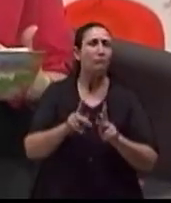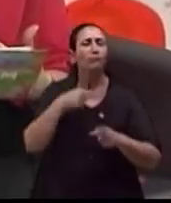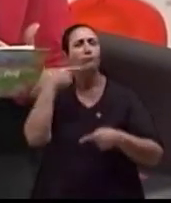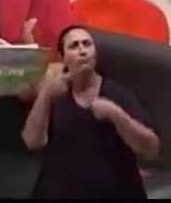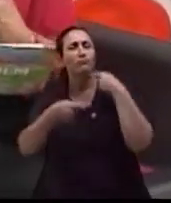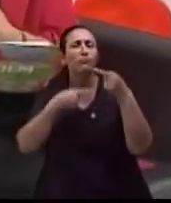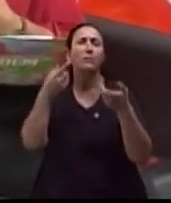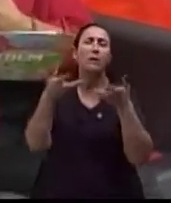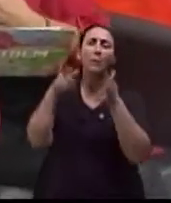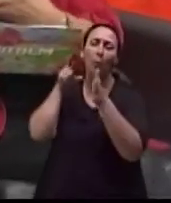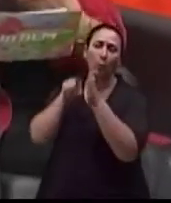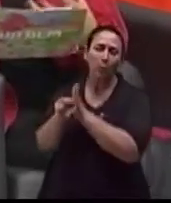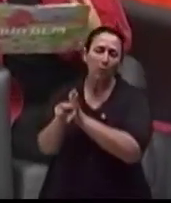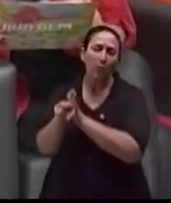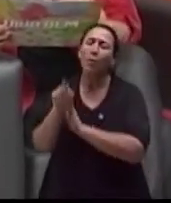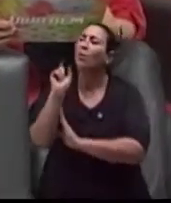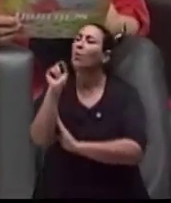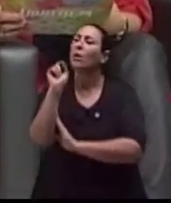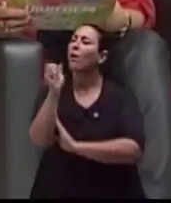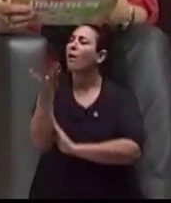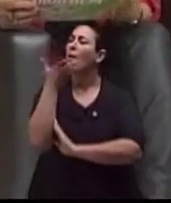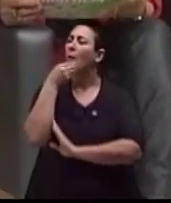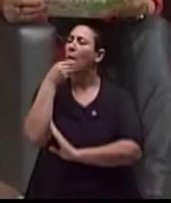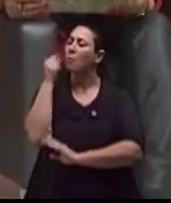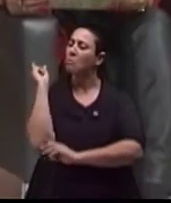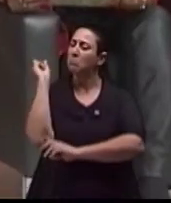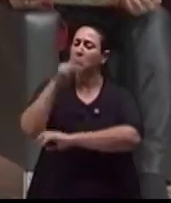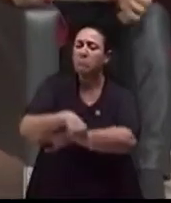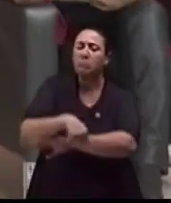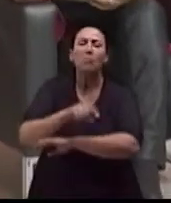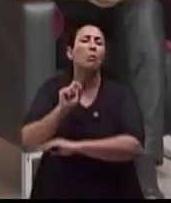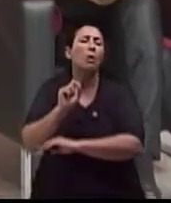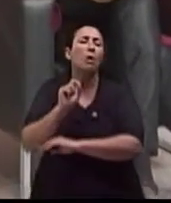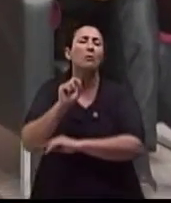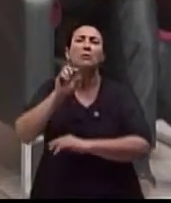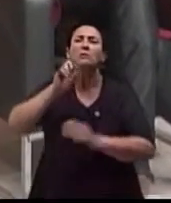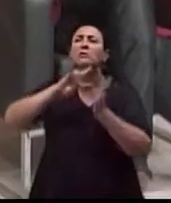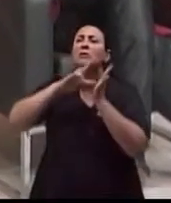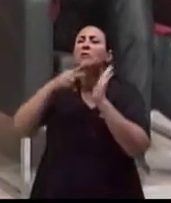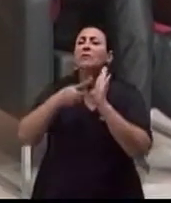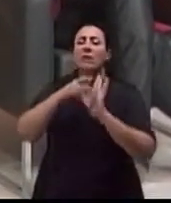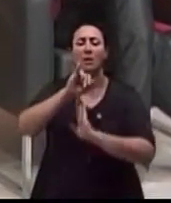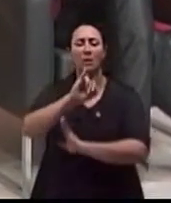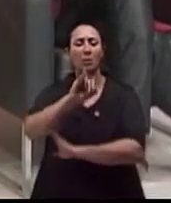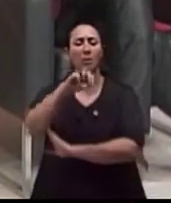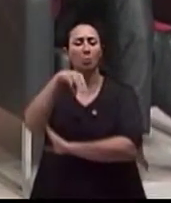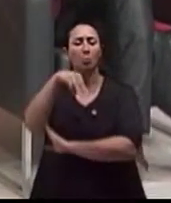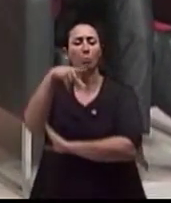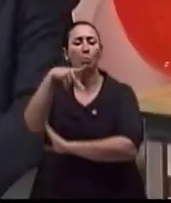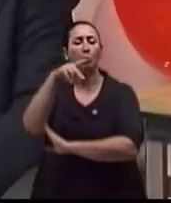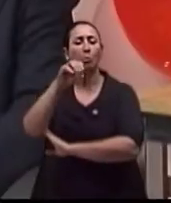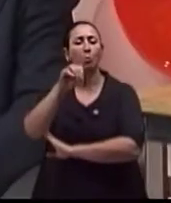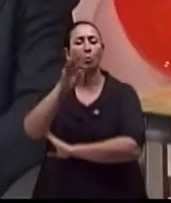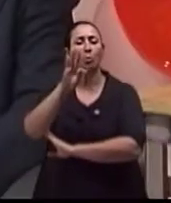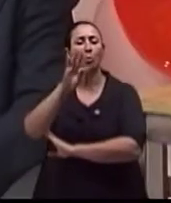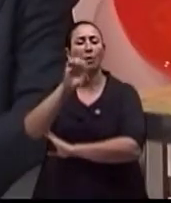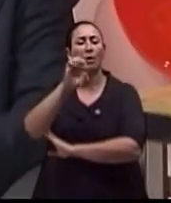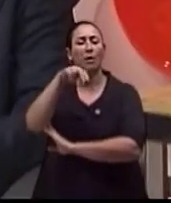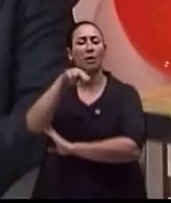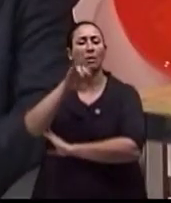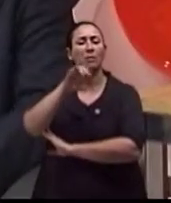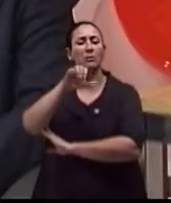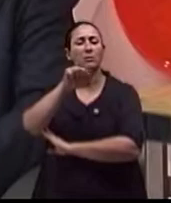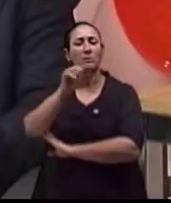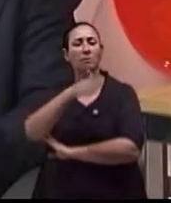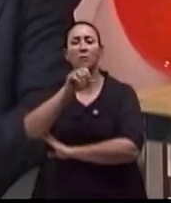fazendo assim, o que é impotência sexual mesmo, doutor? Pois é, a impotência sexual, na verdade,